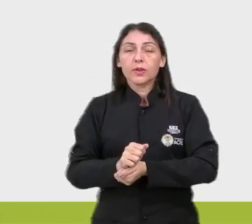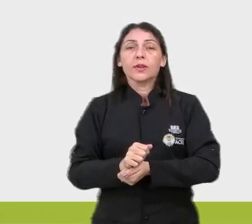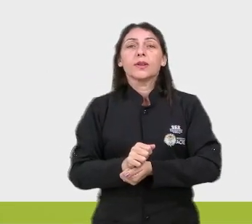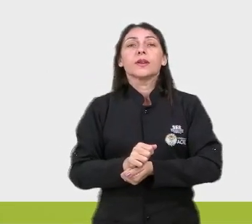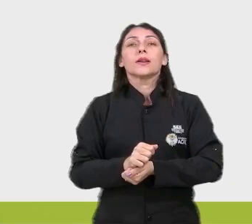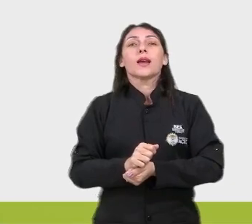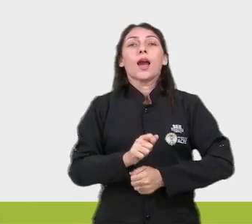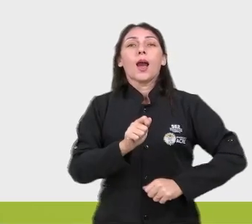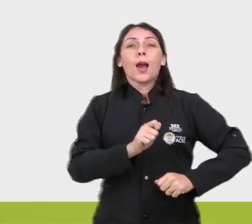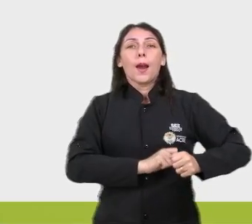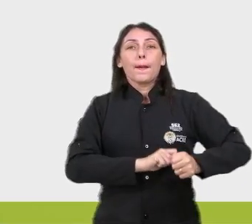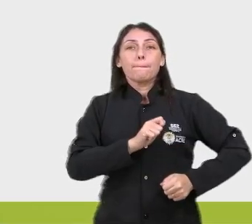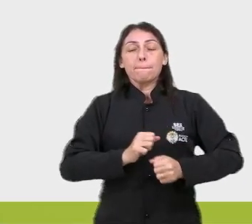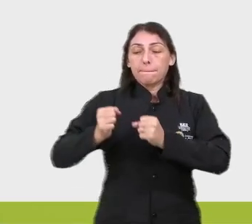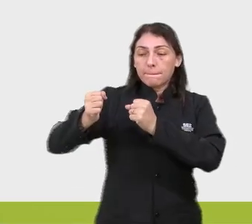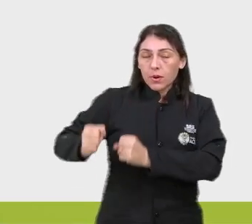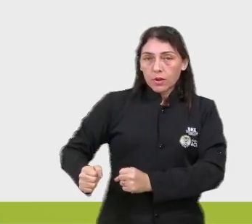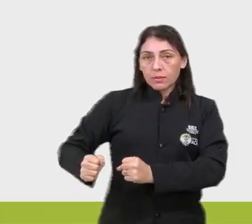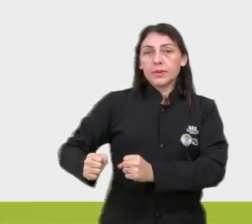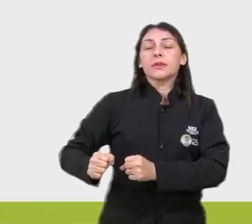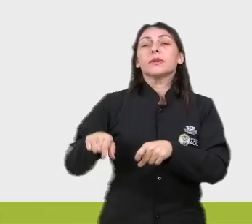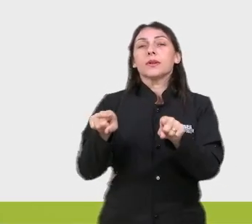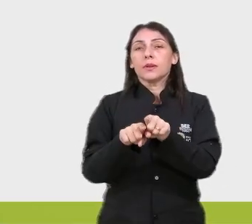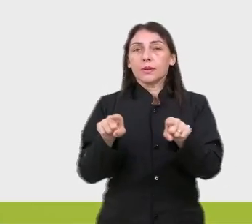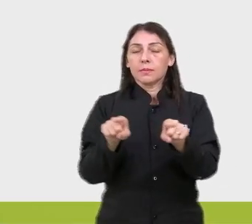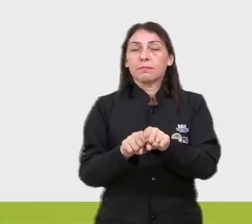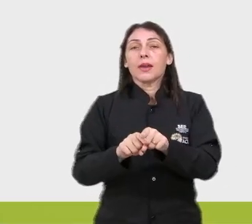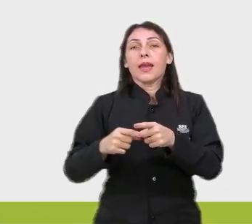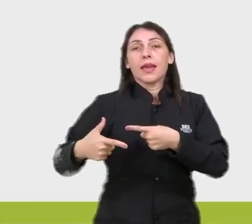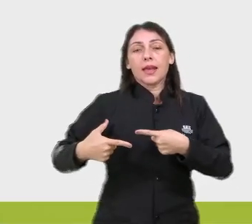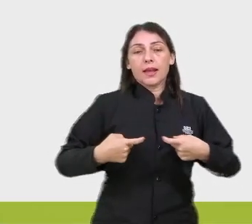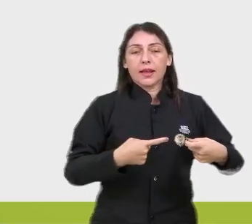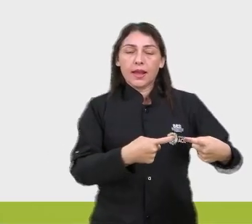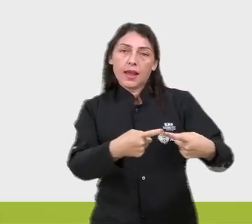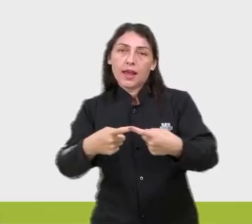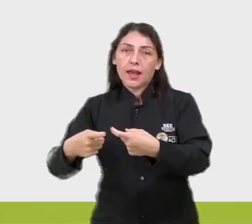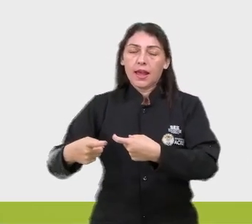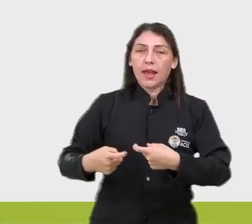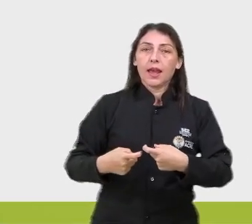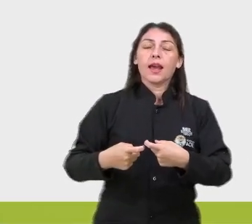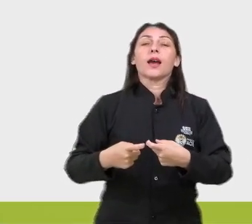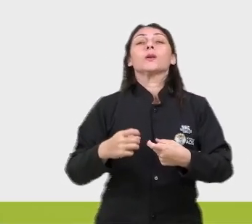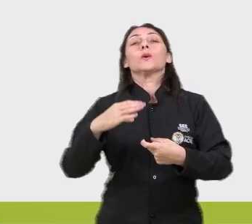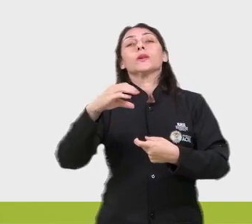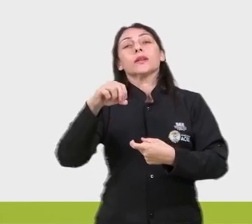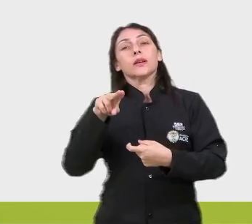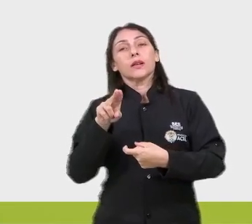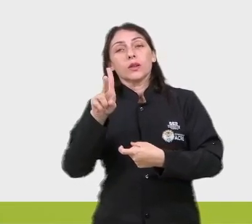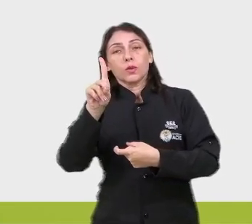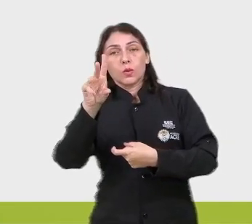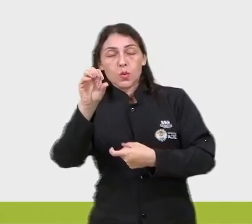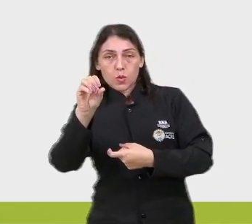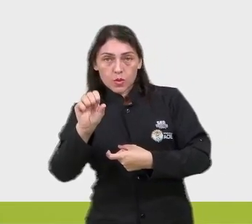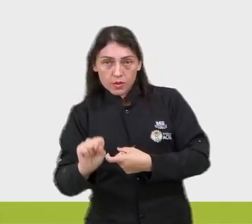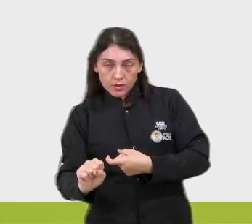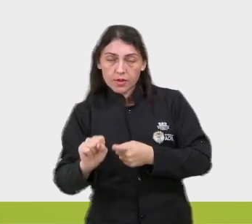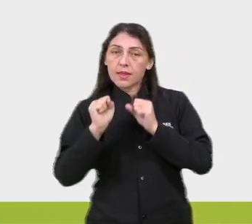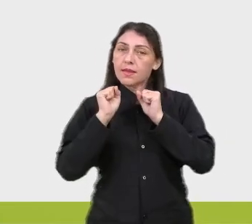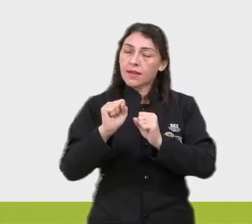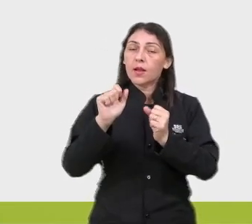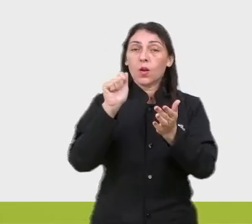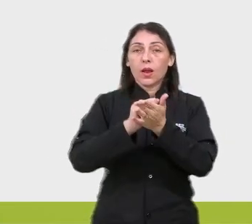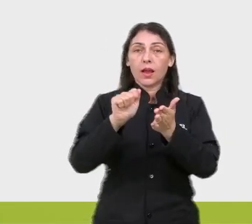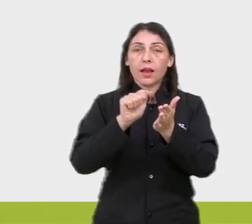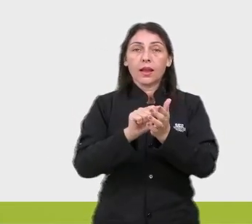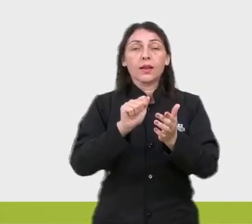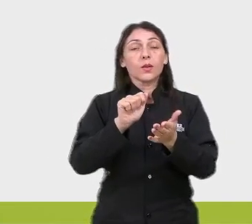República, Guerra dos Canudos. Todos esses eventos históricos, eles devem ser colocados com letra